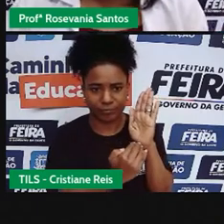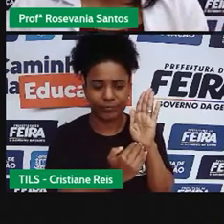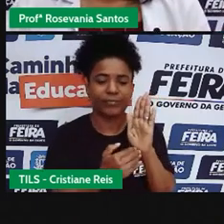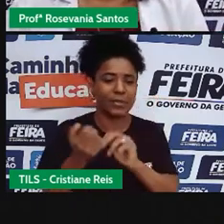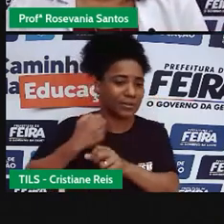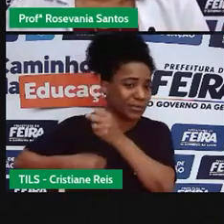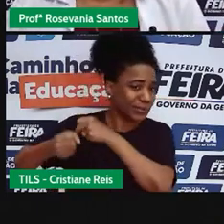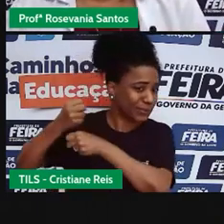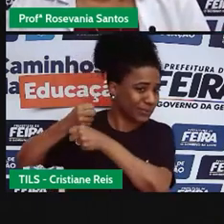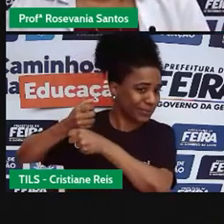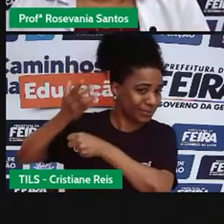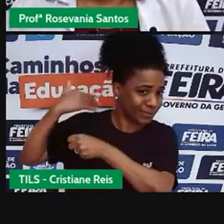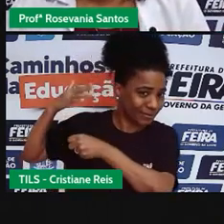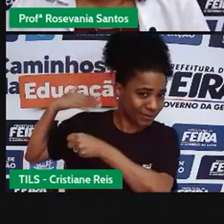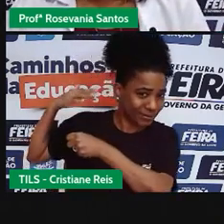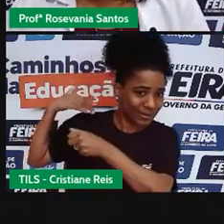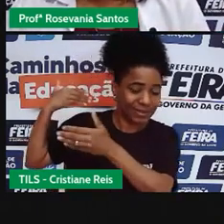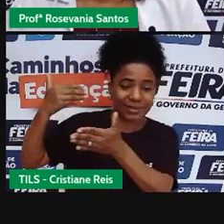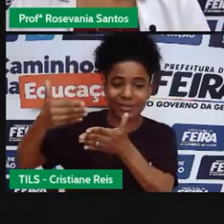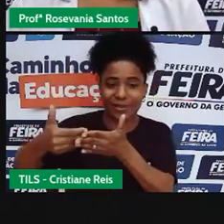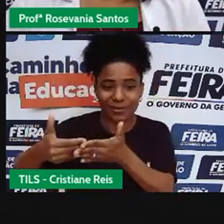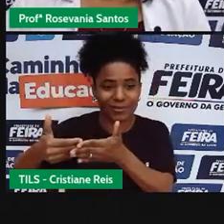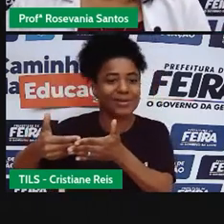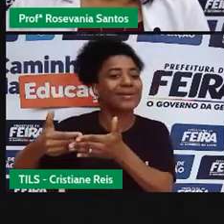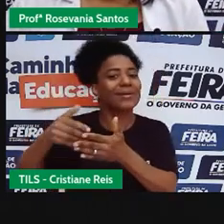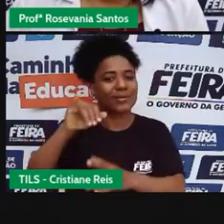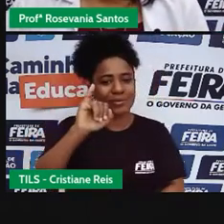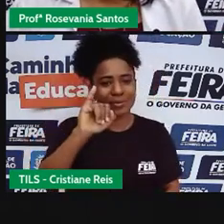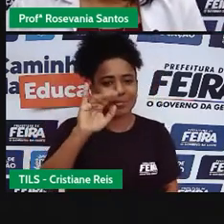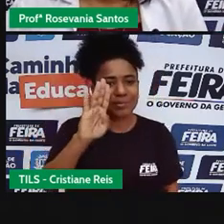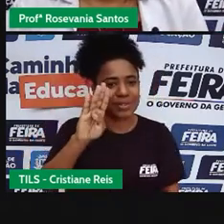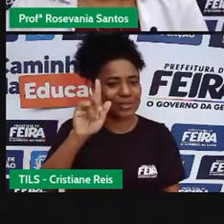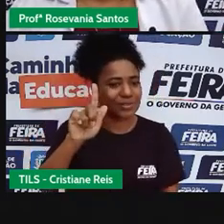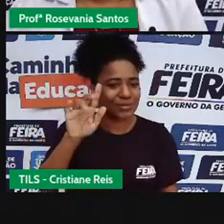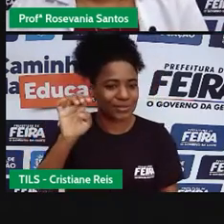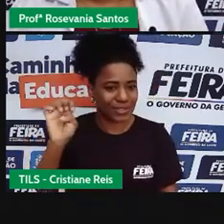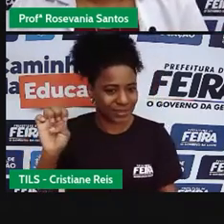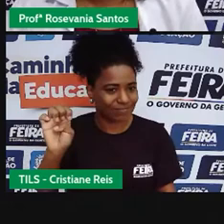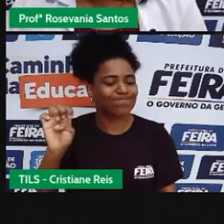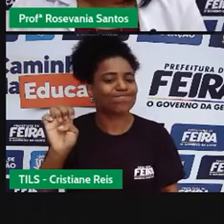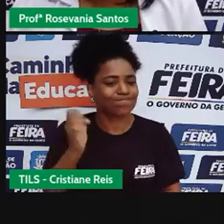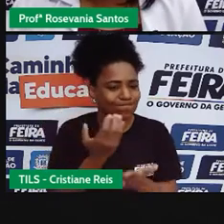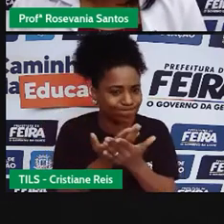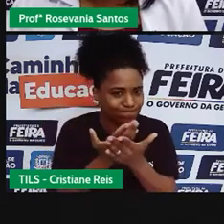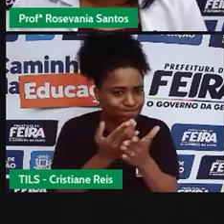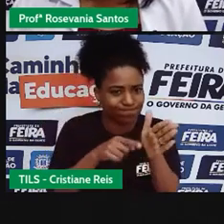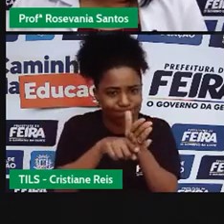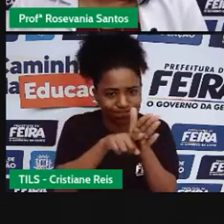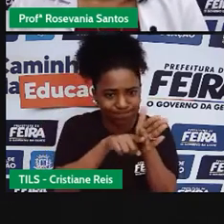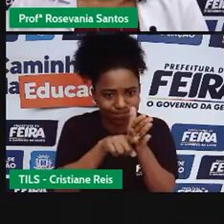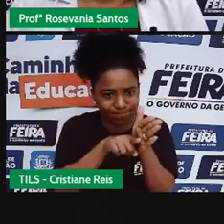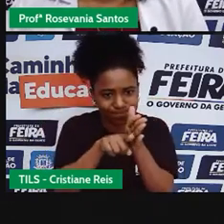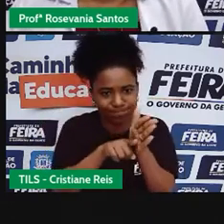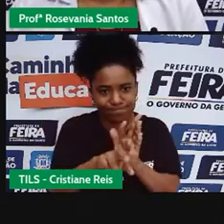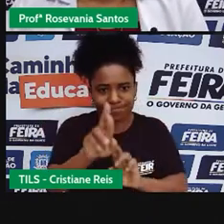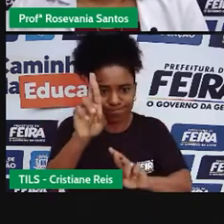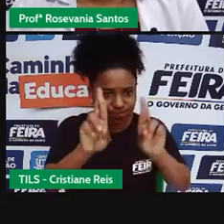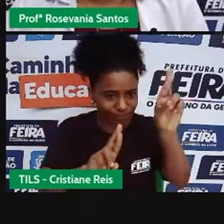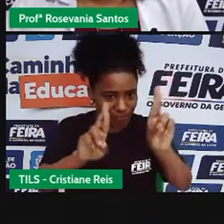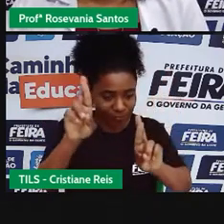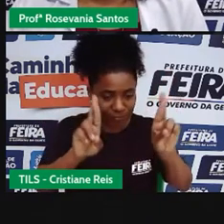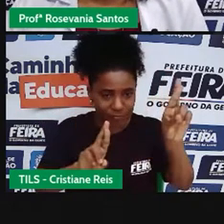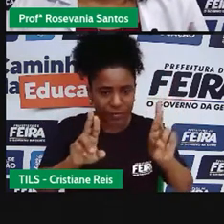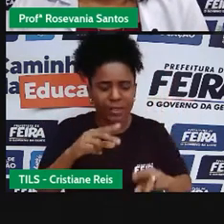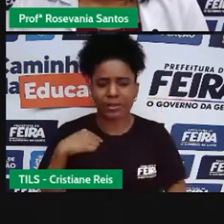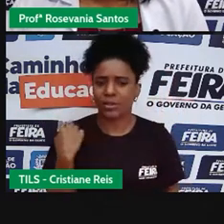a nossa primeira, né, em população oficial, né, a gente já tem o IBGE fazendo essa divisão. Mas a gente